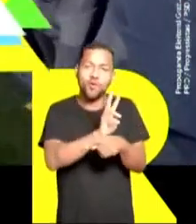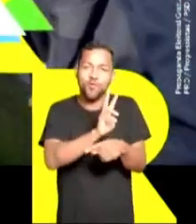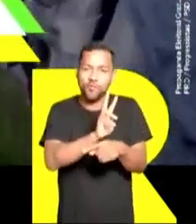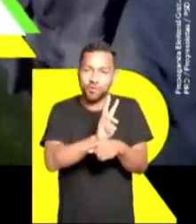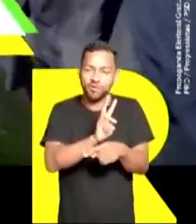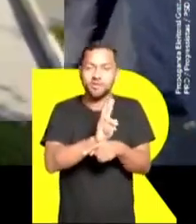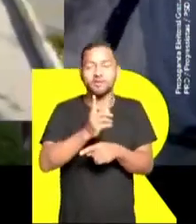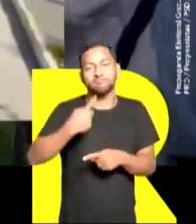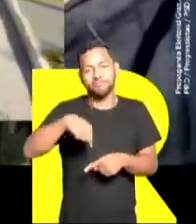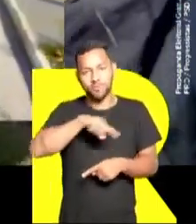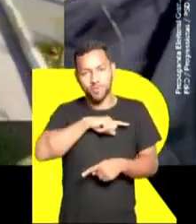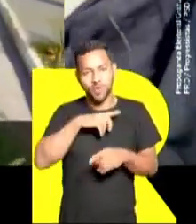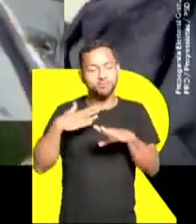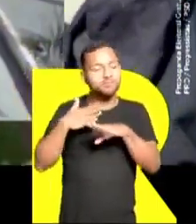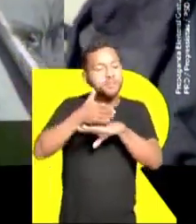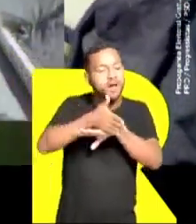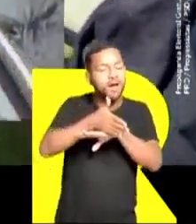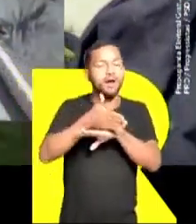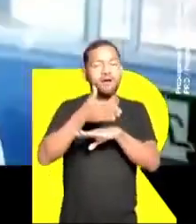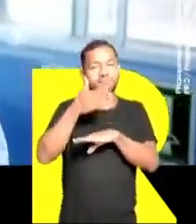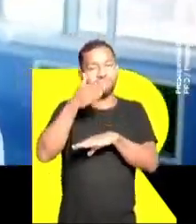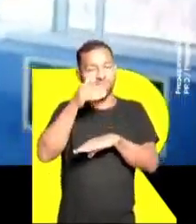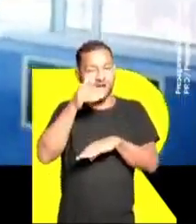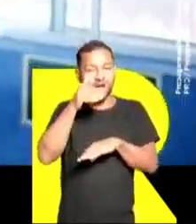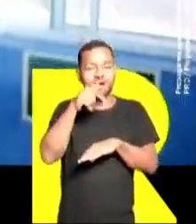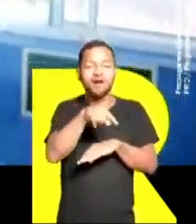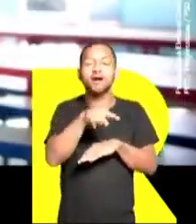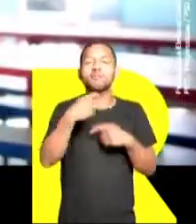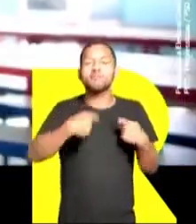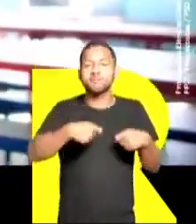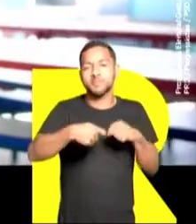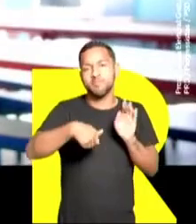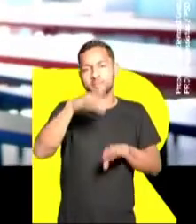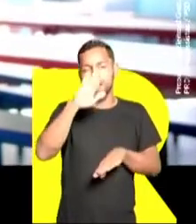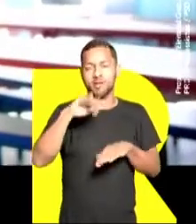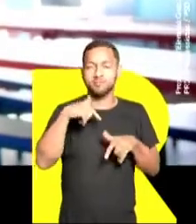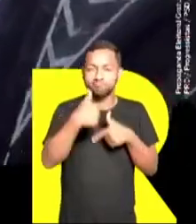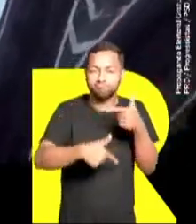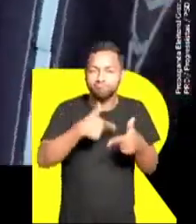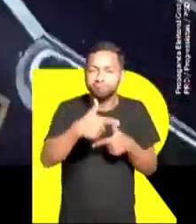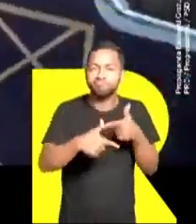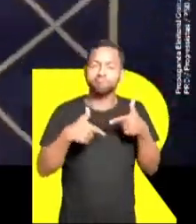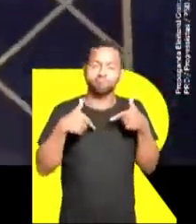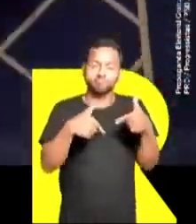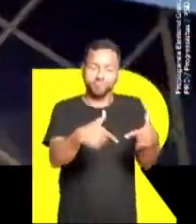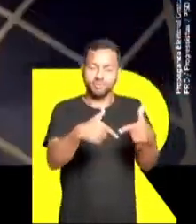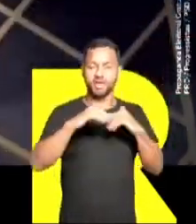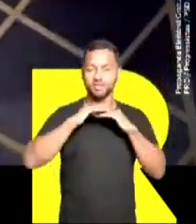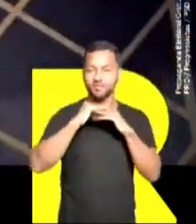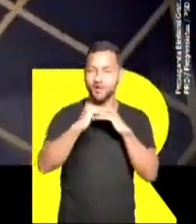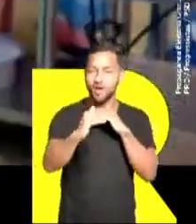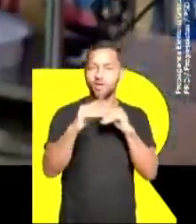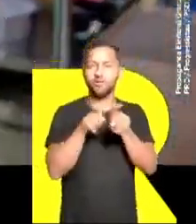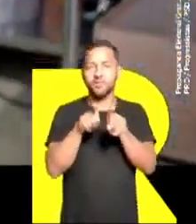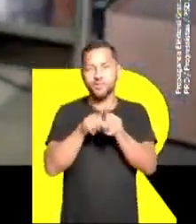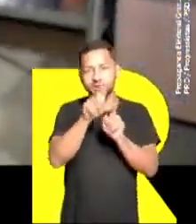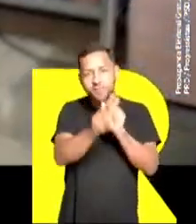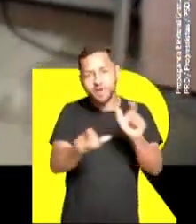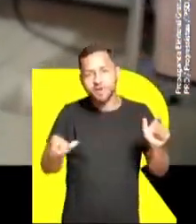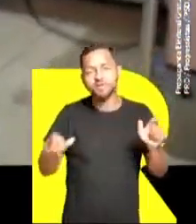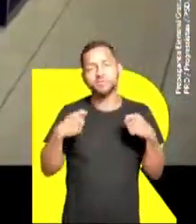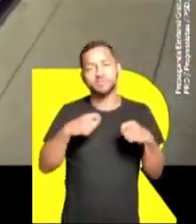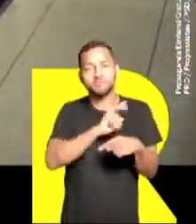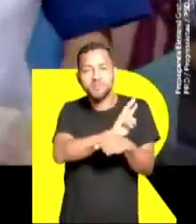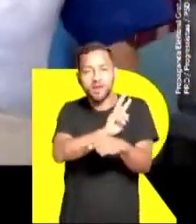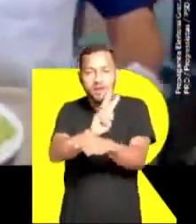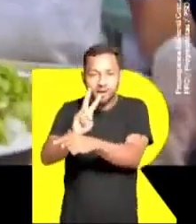cuidar. Porque em uma comunidade, aí você tem gente que precisa mais de lutar por um asfalto. Tem gente que precisa tratar